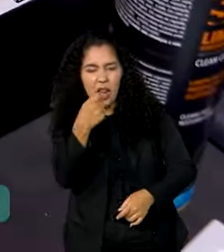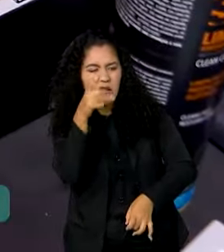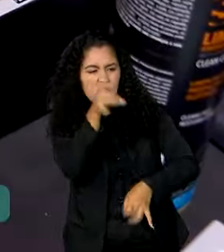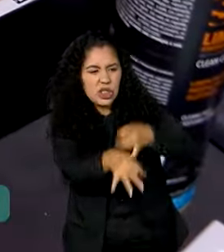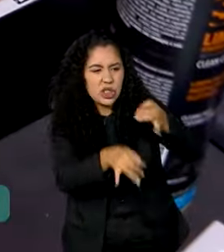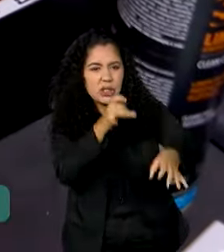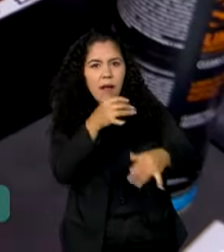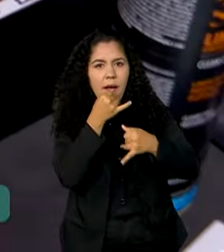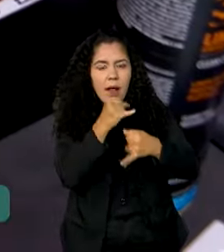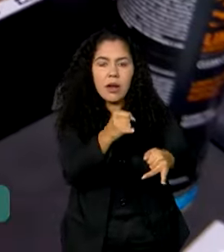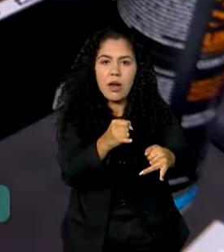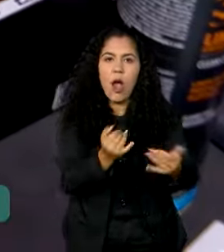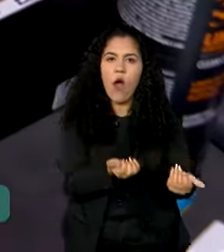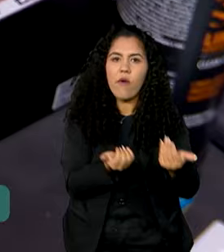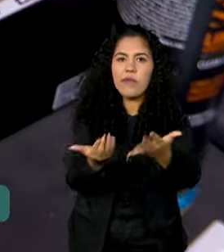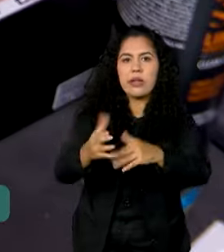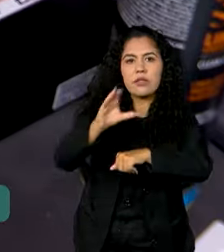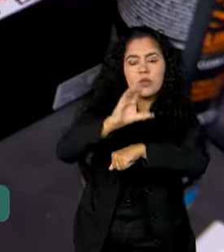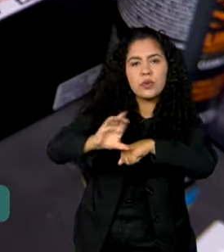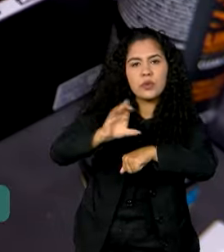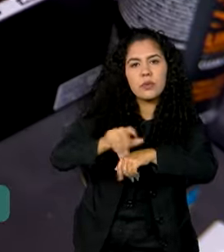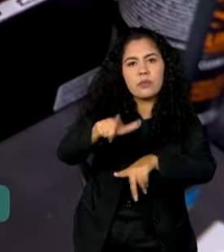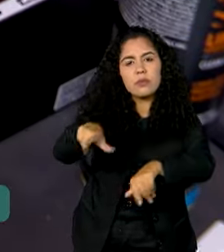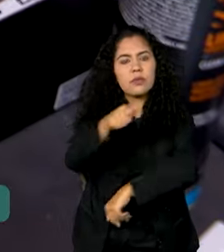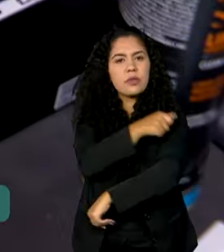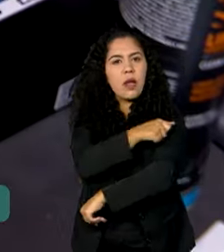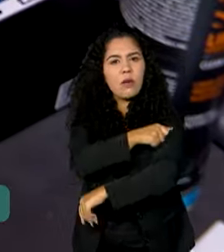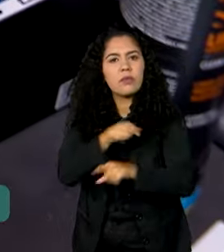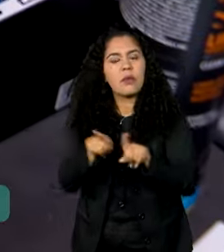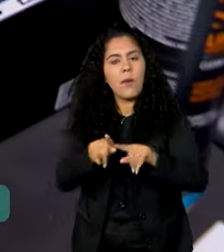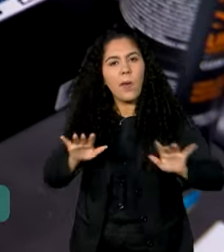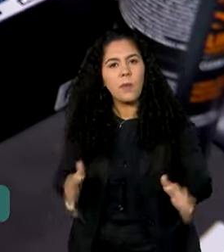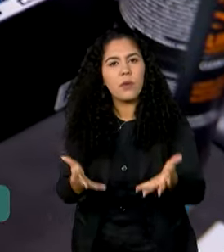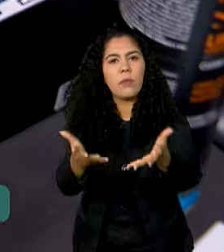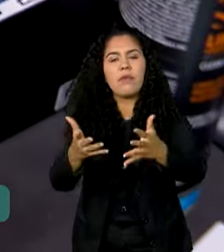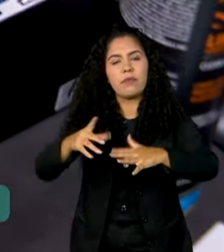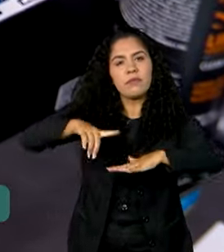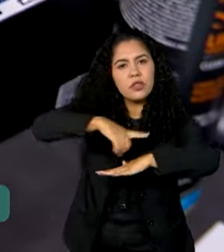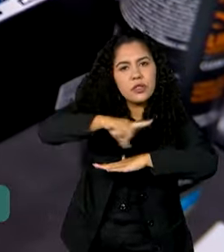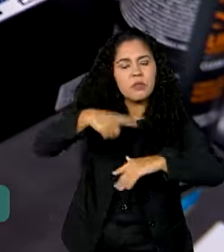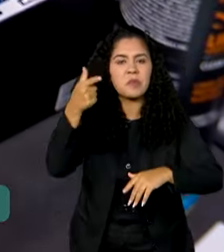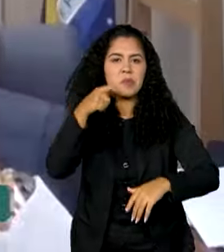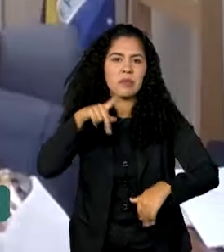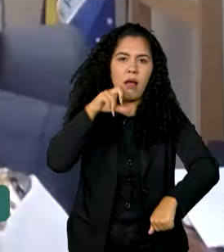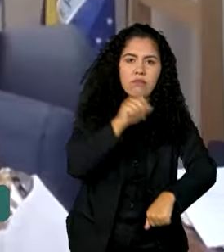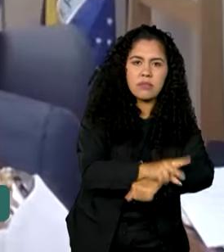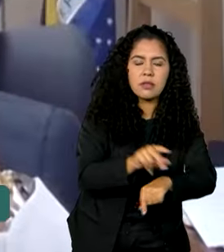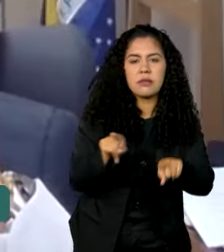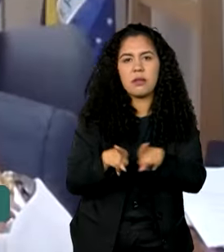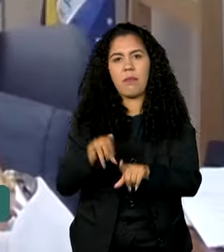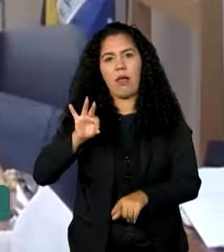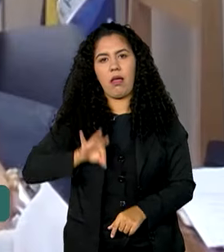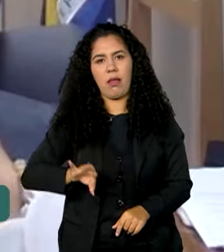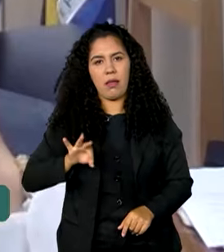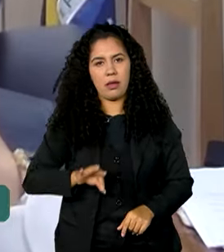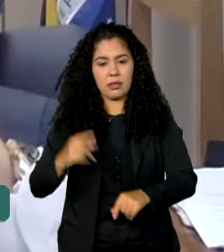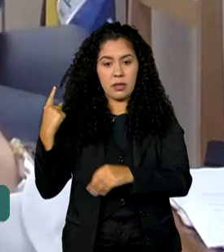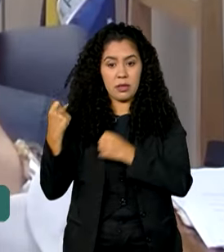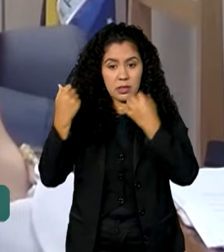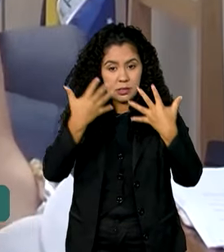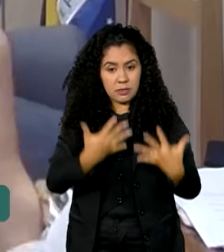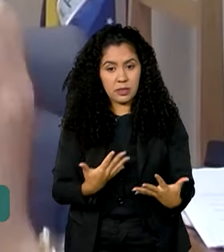capacita alunos promovendo a inclusão digital, além de gerar emprego e renda. Esse programa, quando a gente